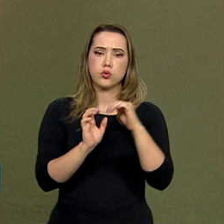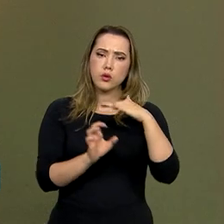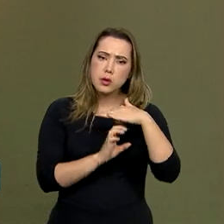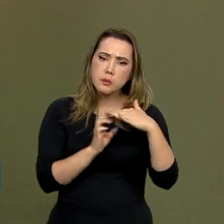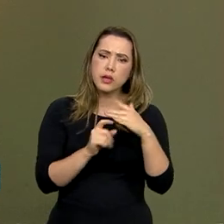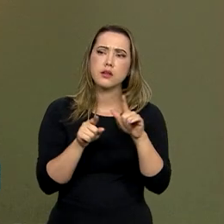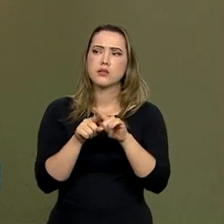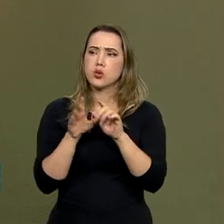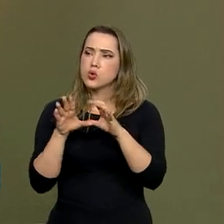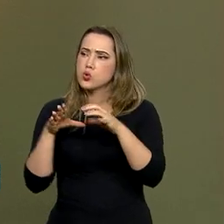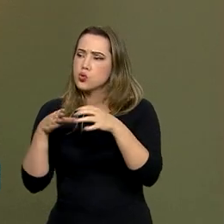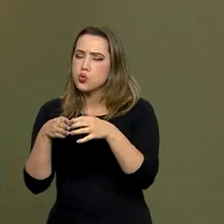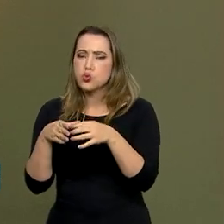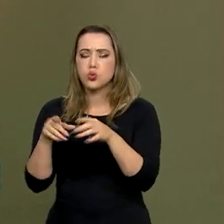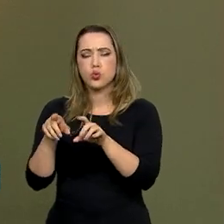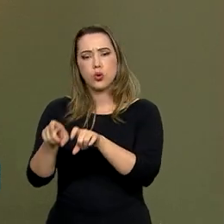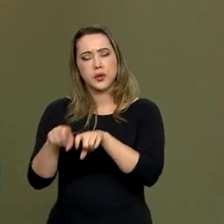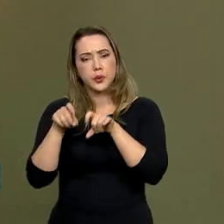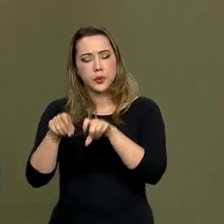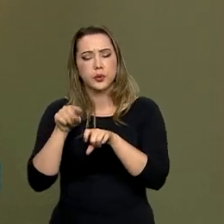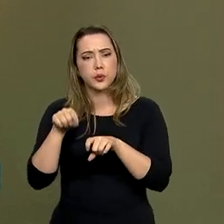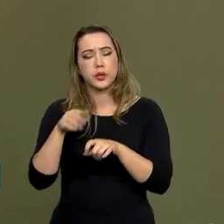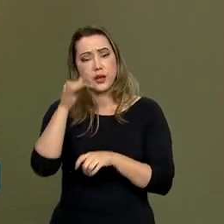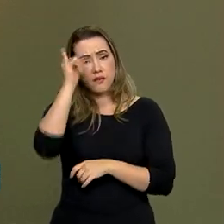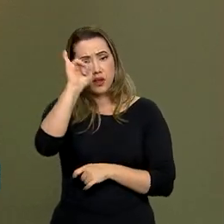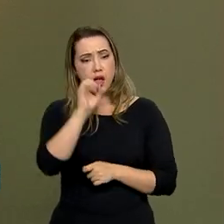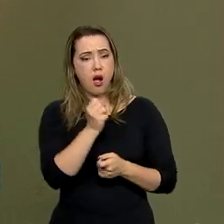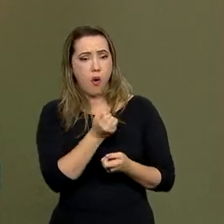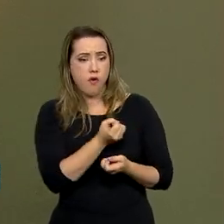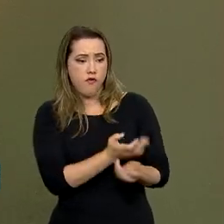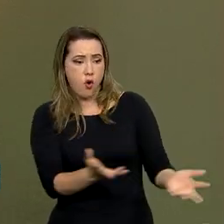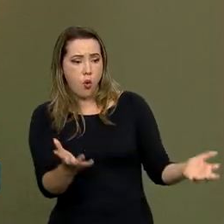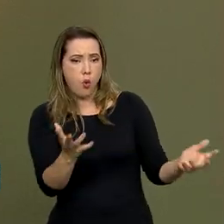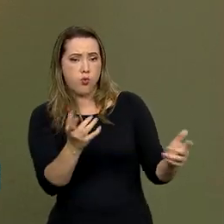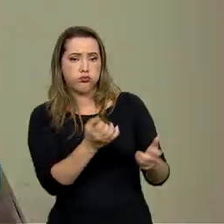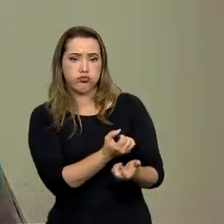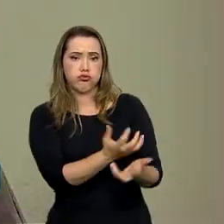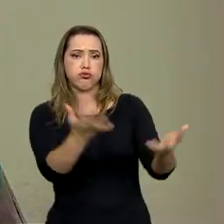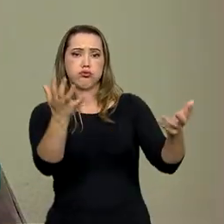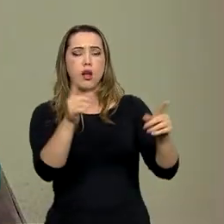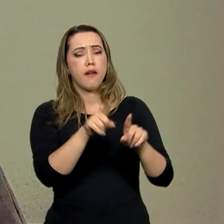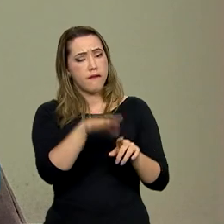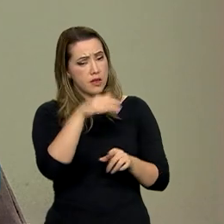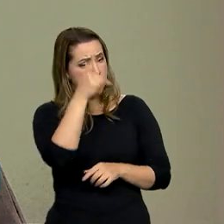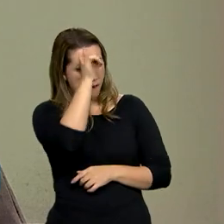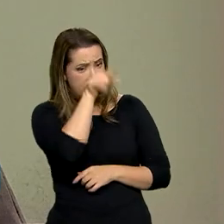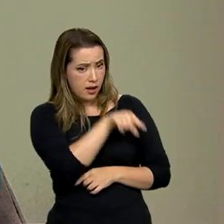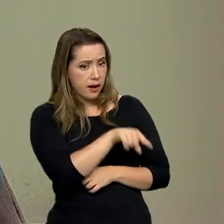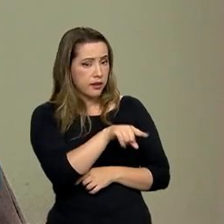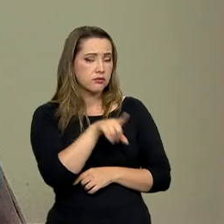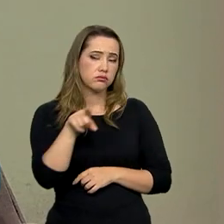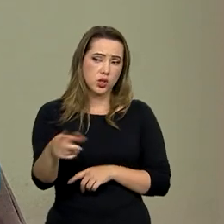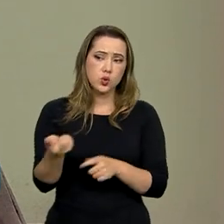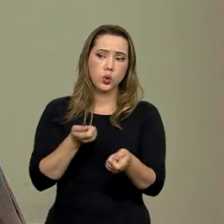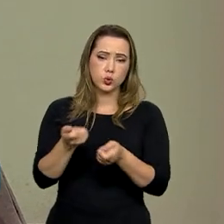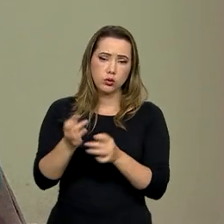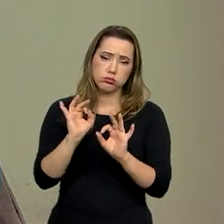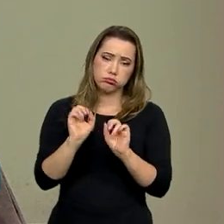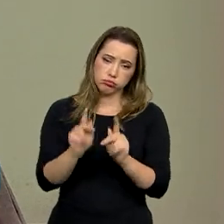a prática do fogo associada à promoção desses incêndios. Entra aí também a gestão